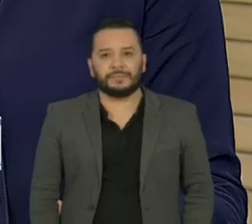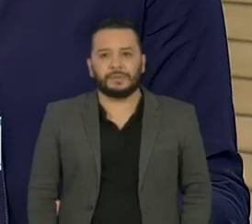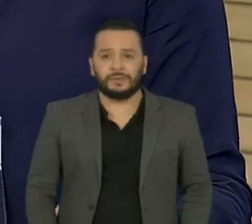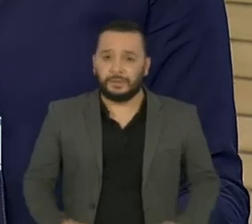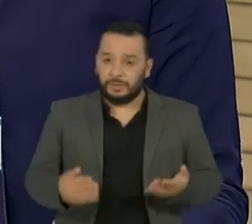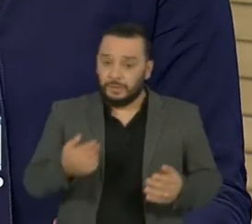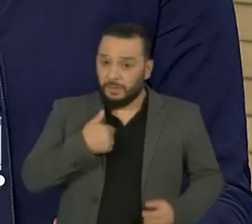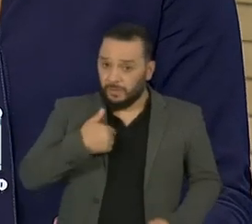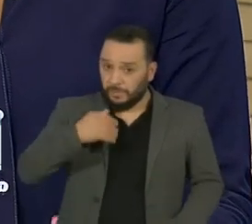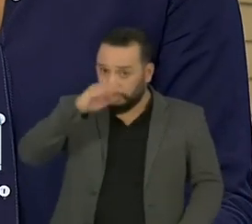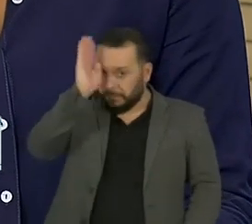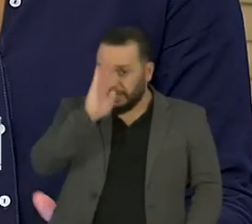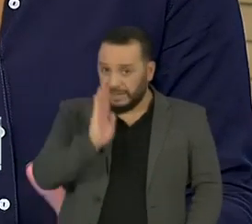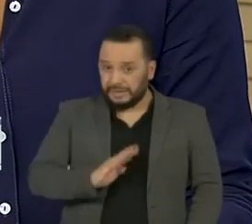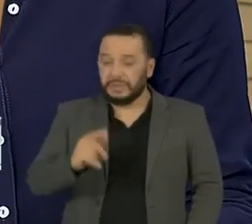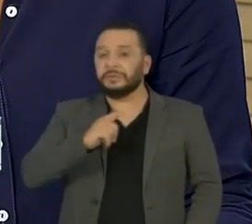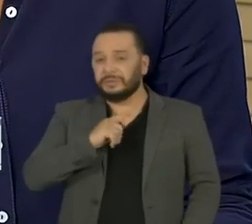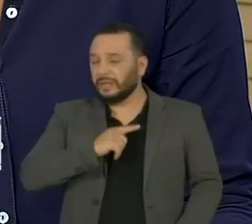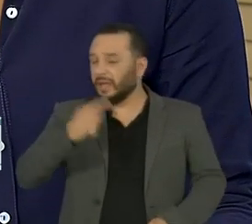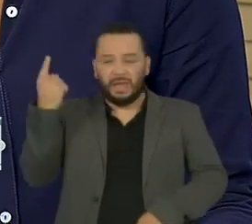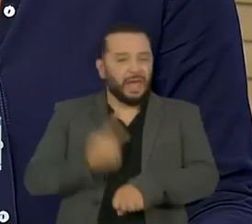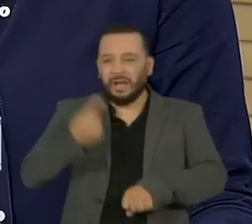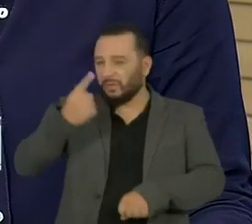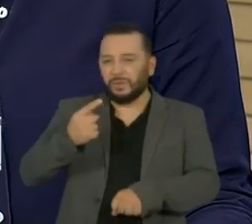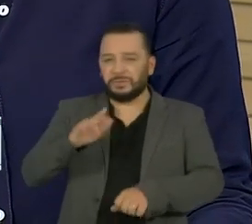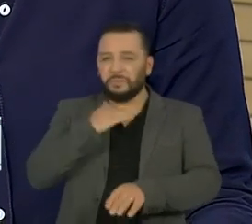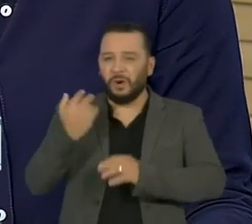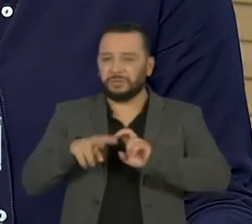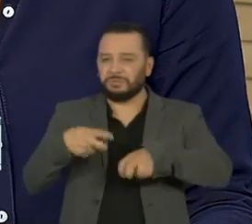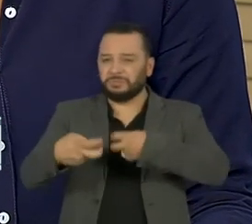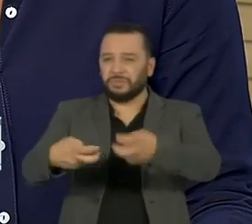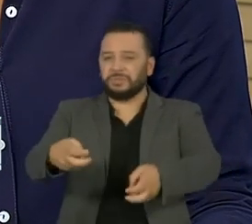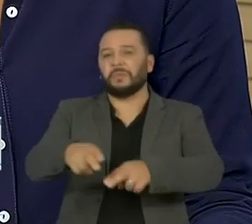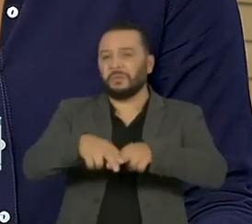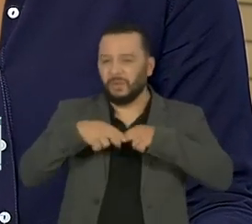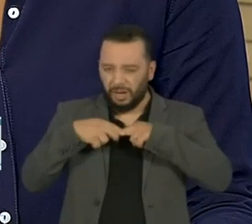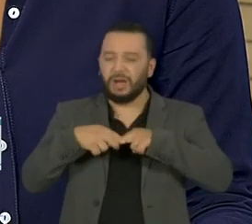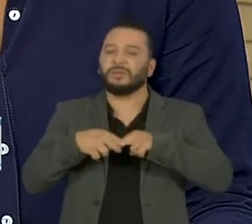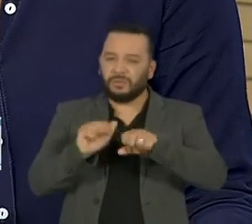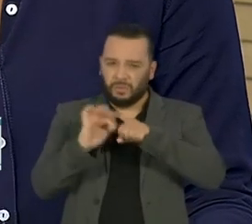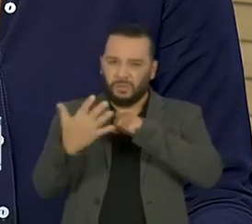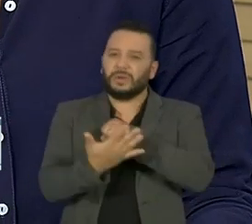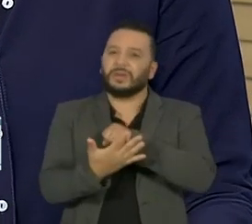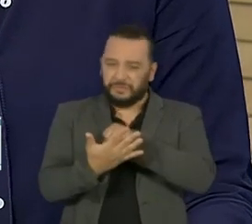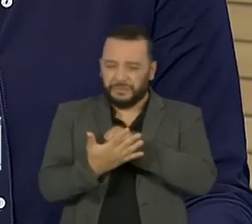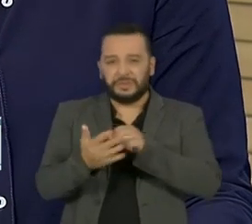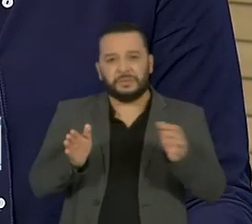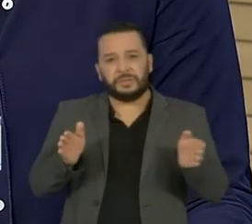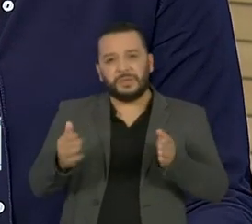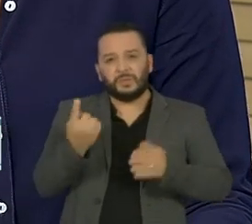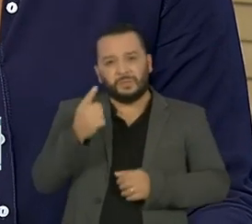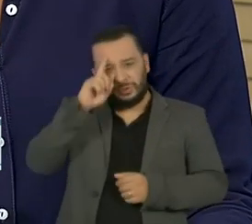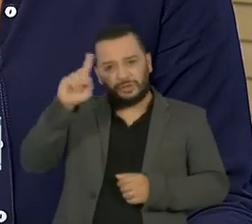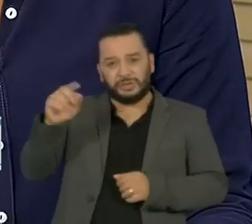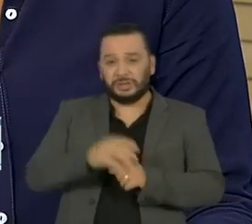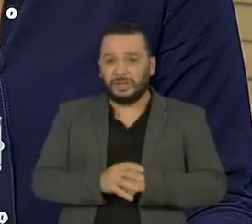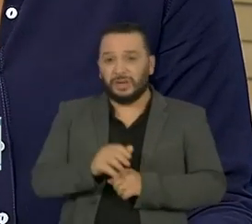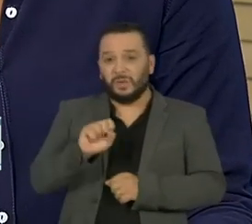O Brasil alcançou um novo recorde de mortes confirmadas por coronavírus em apenas um dia,